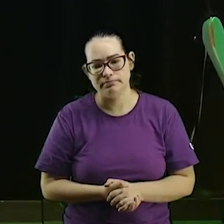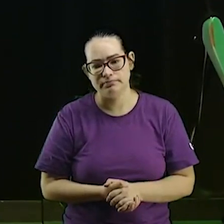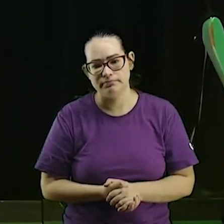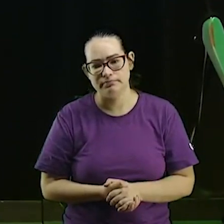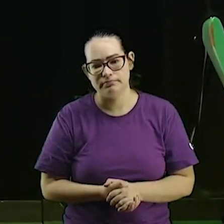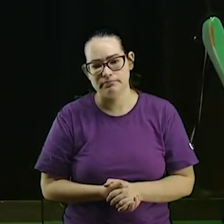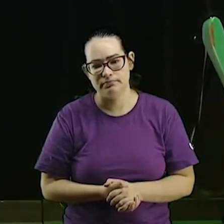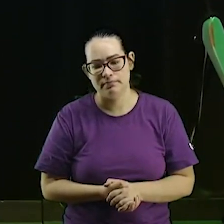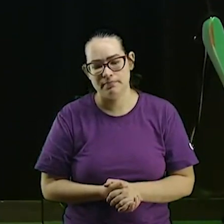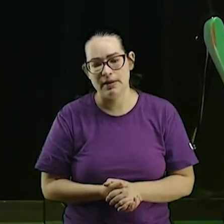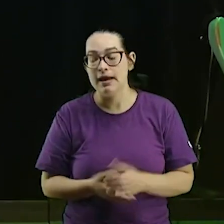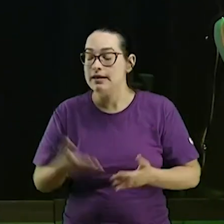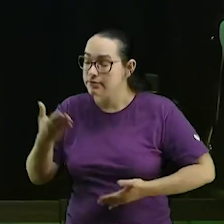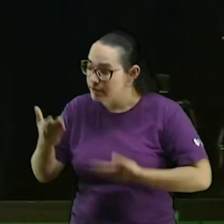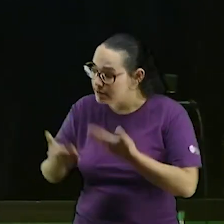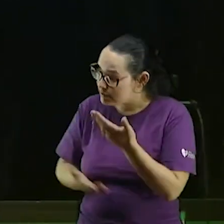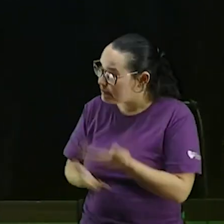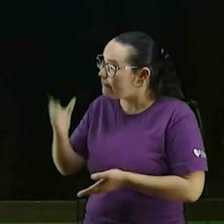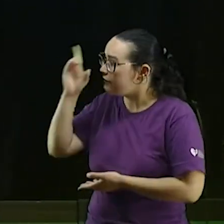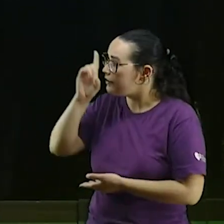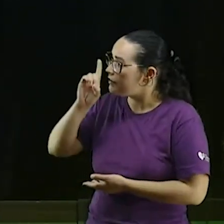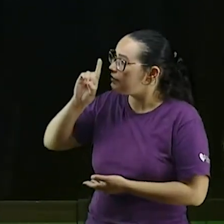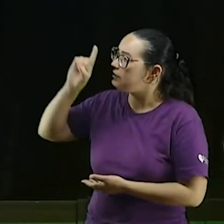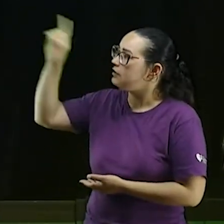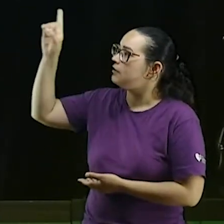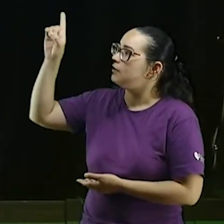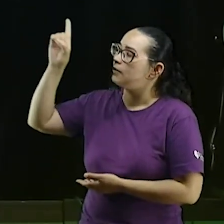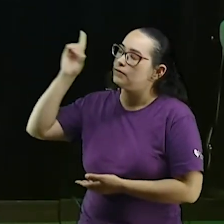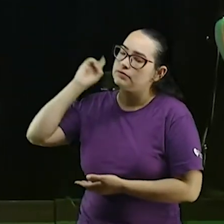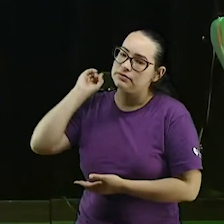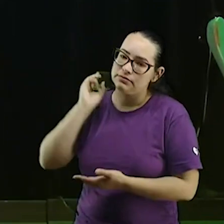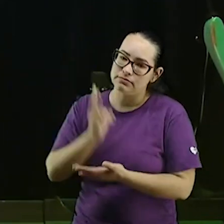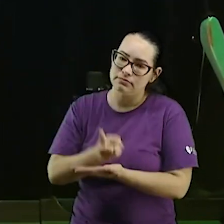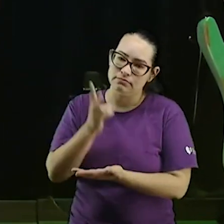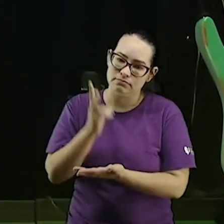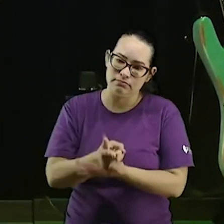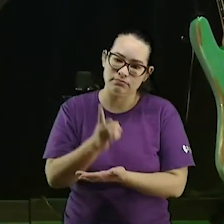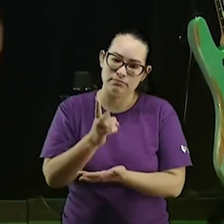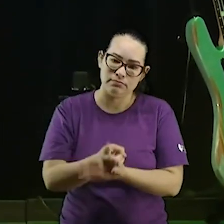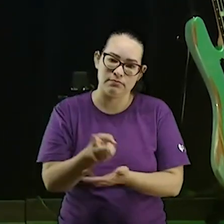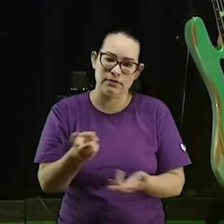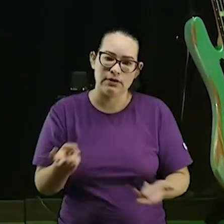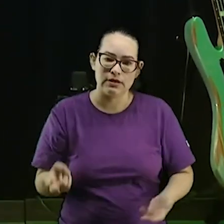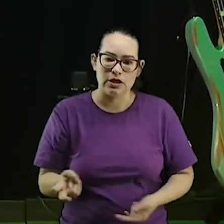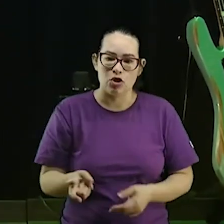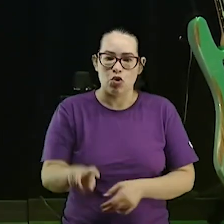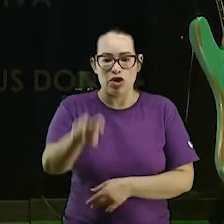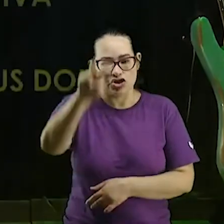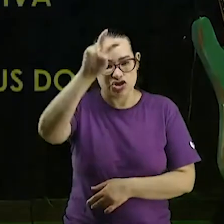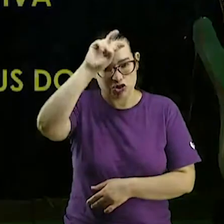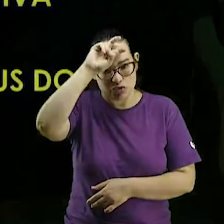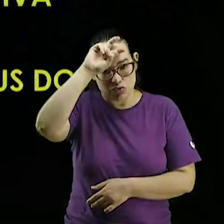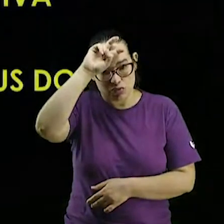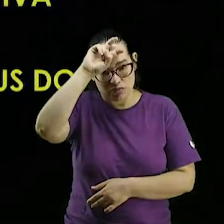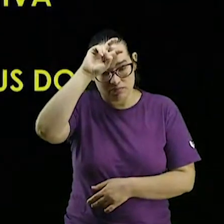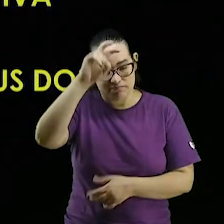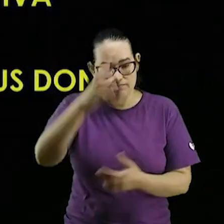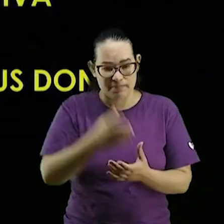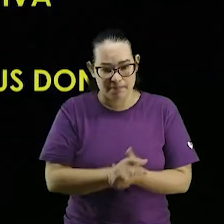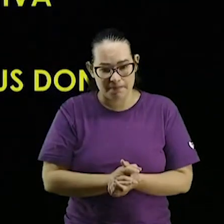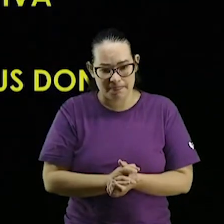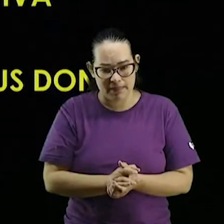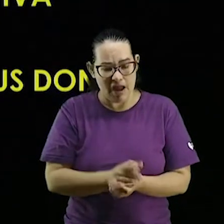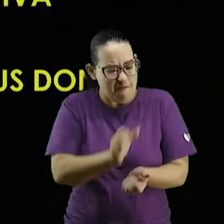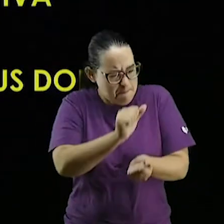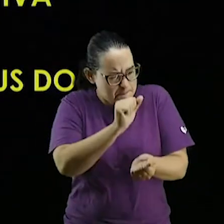sirva a Deus mas continue no Egito você não precisa ser livre continue aprisionado no